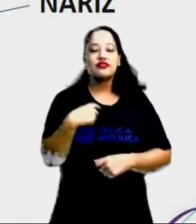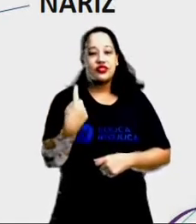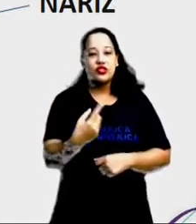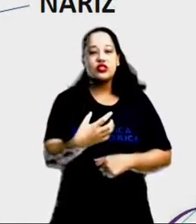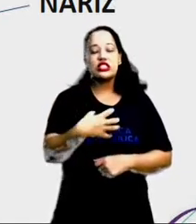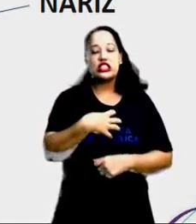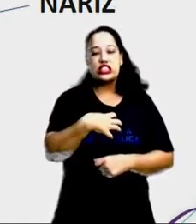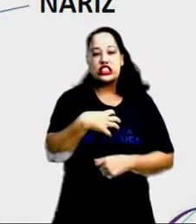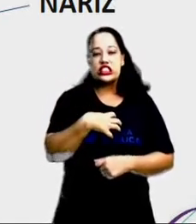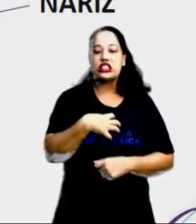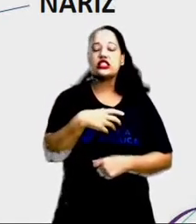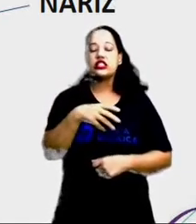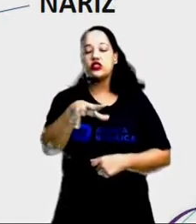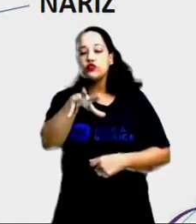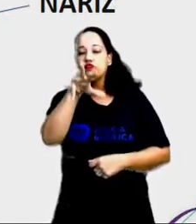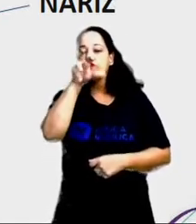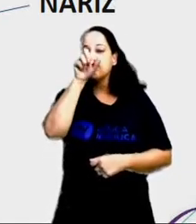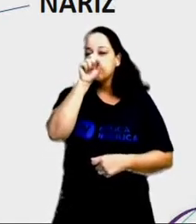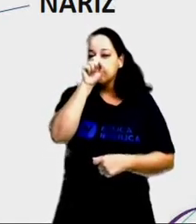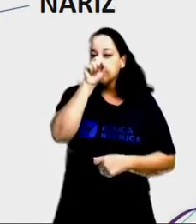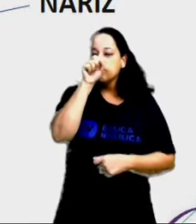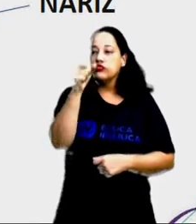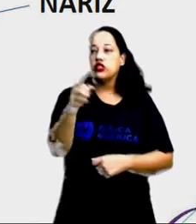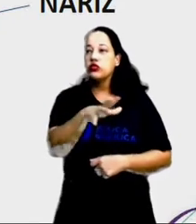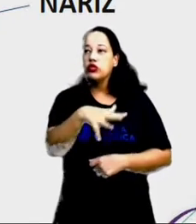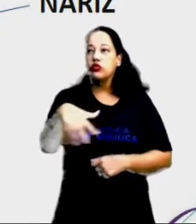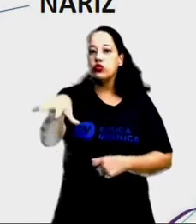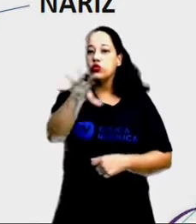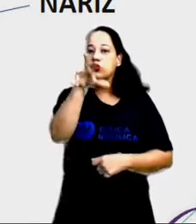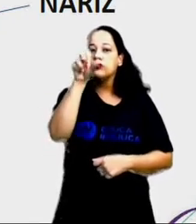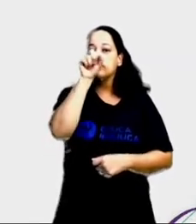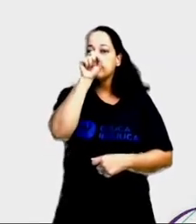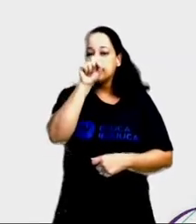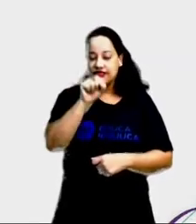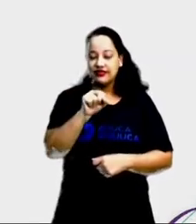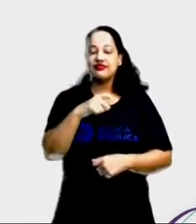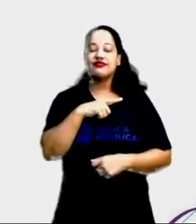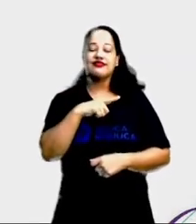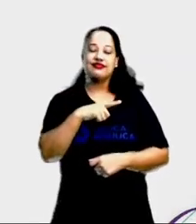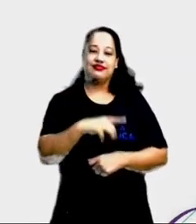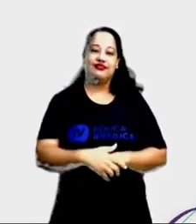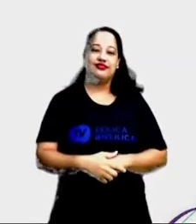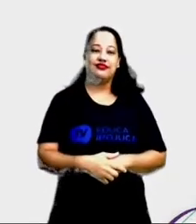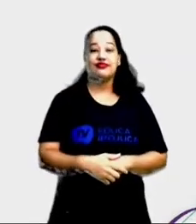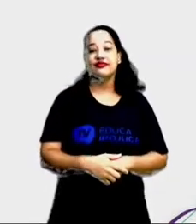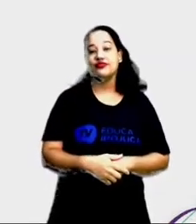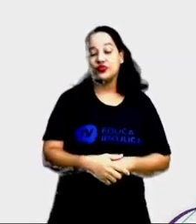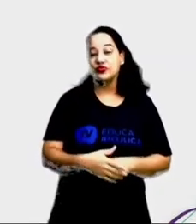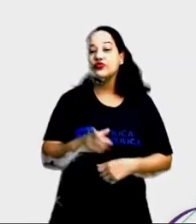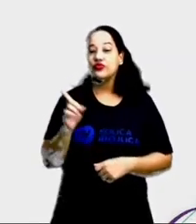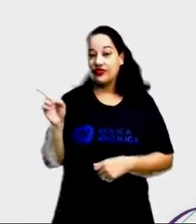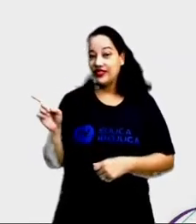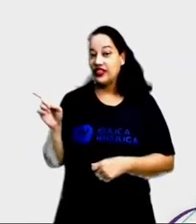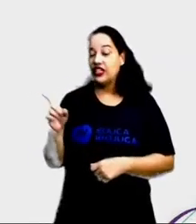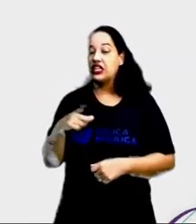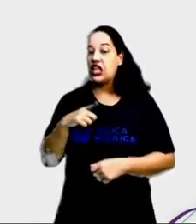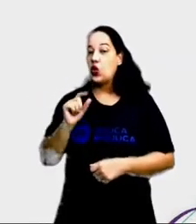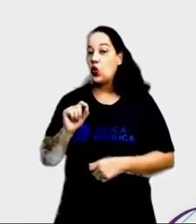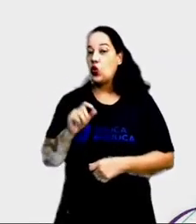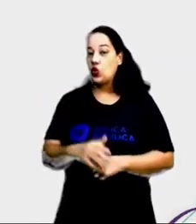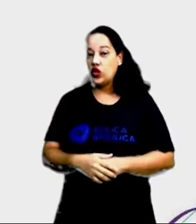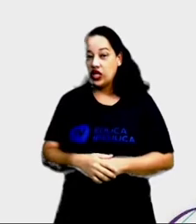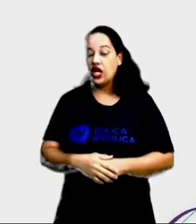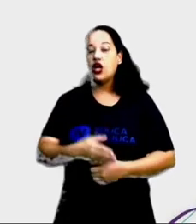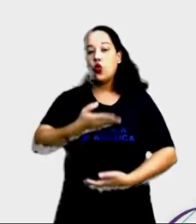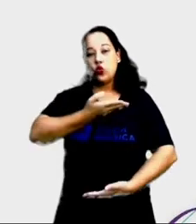respiramos e que sentimos cheiro das coisas. Aqui nós temos o